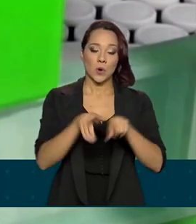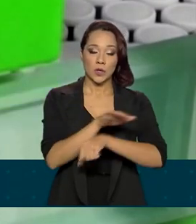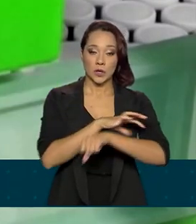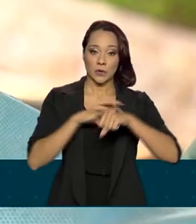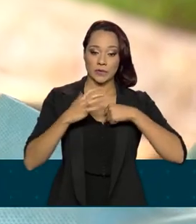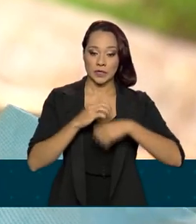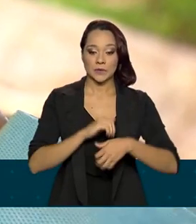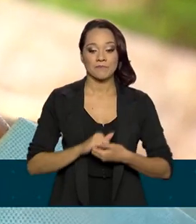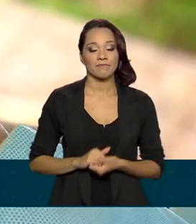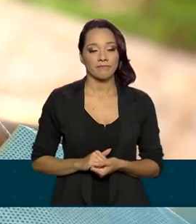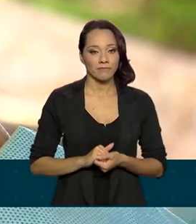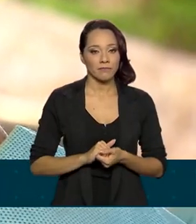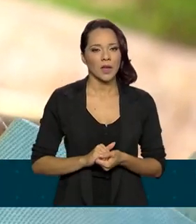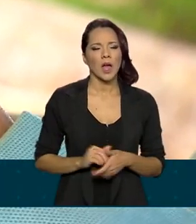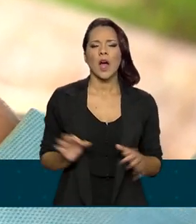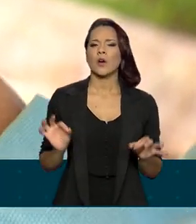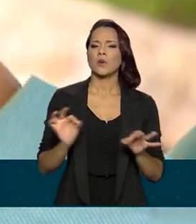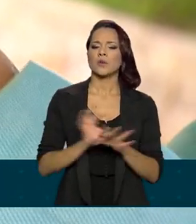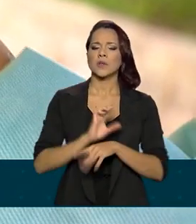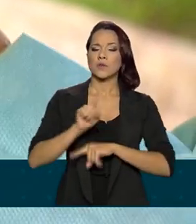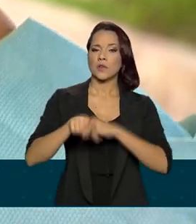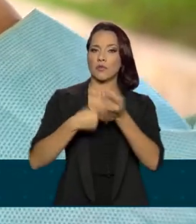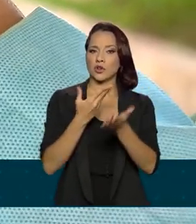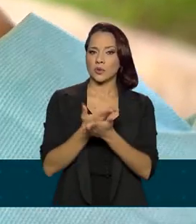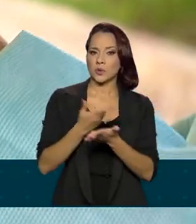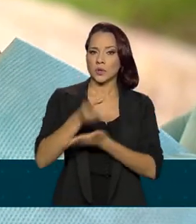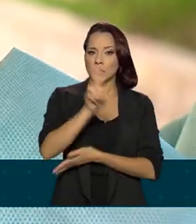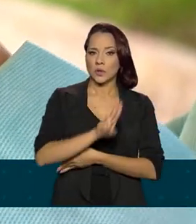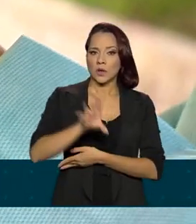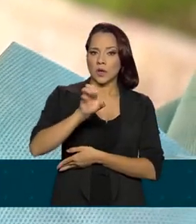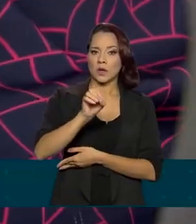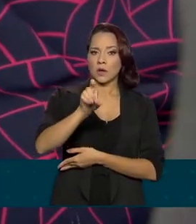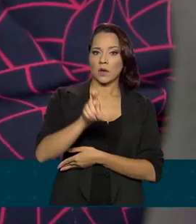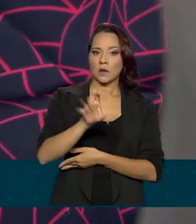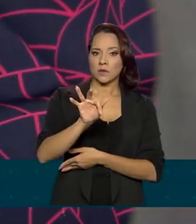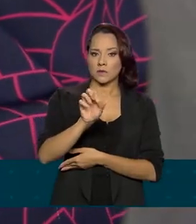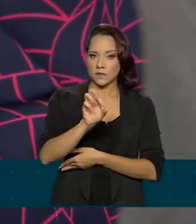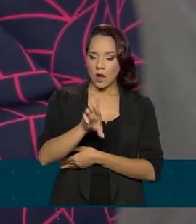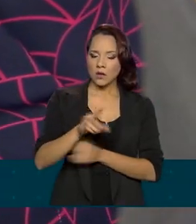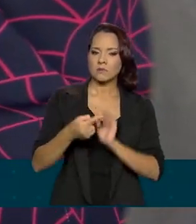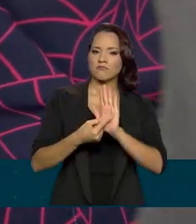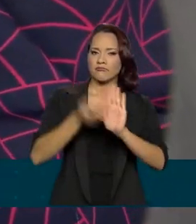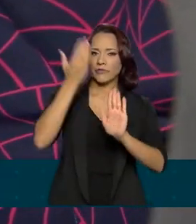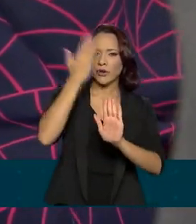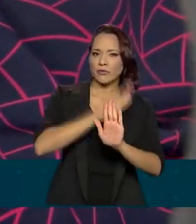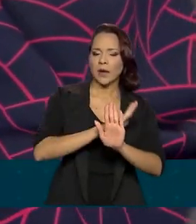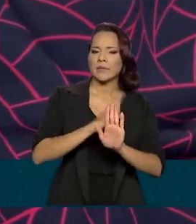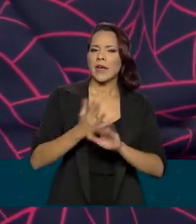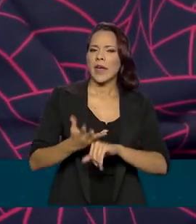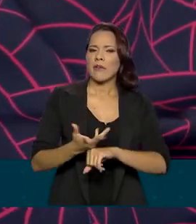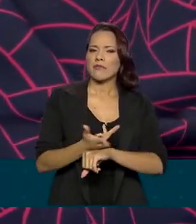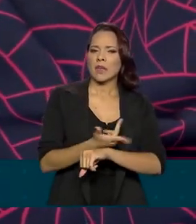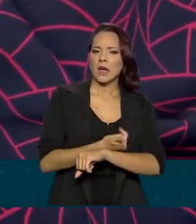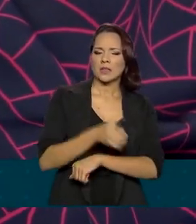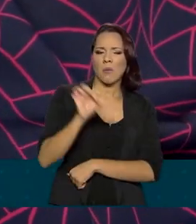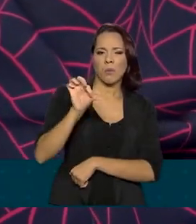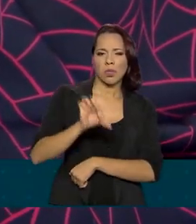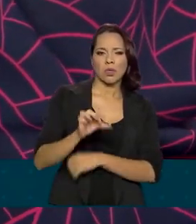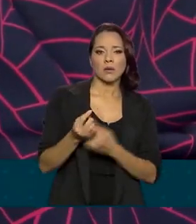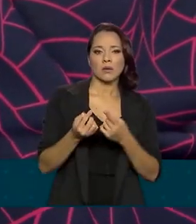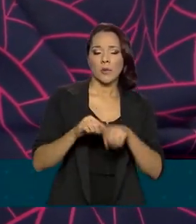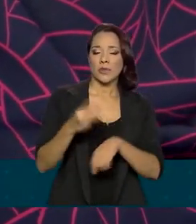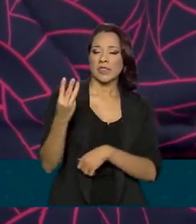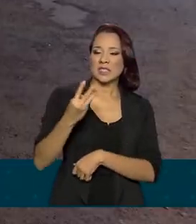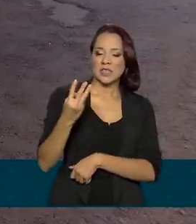coronavírus. A conclusão veio após um estudo da Universidade de Oxford demonstrar a baixa eficácia do imunizante como